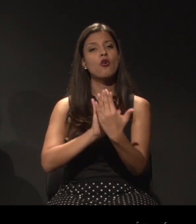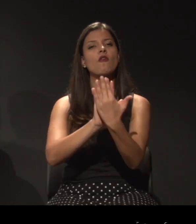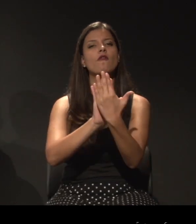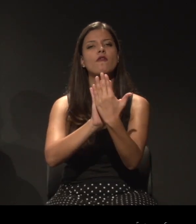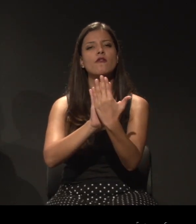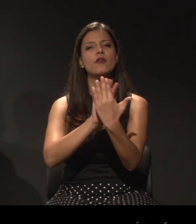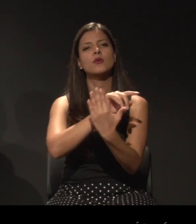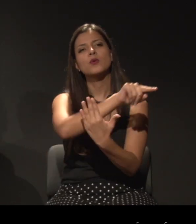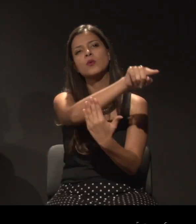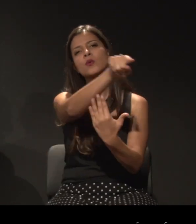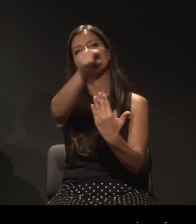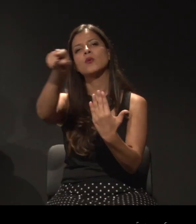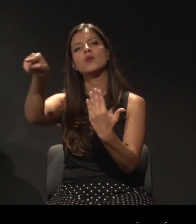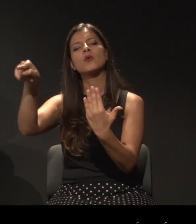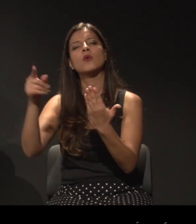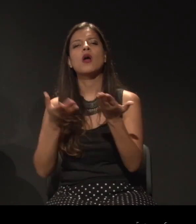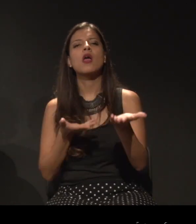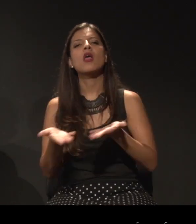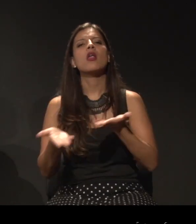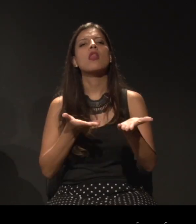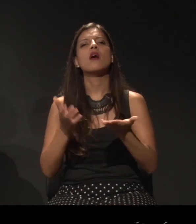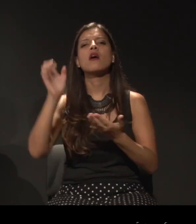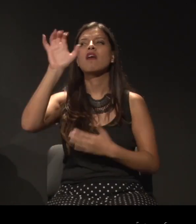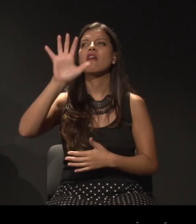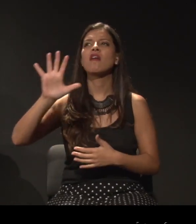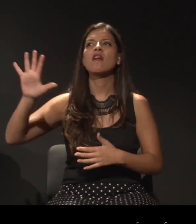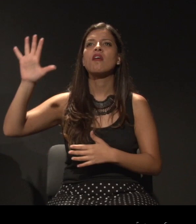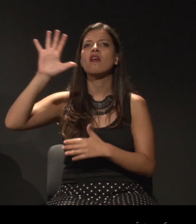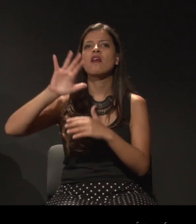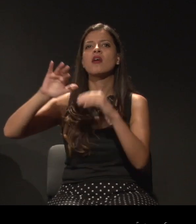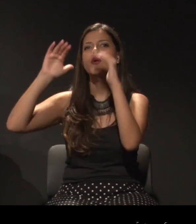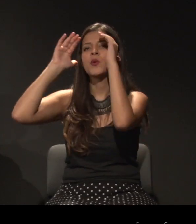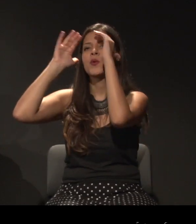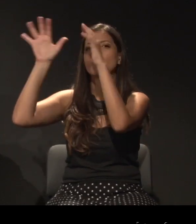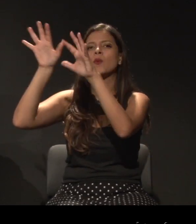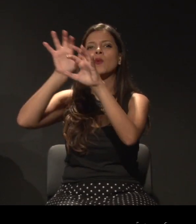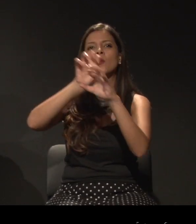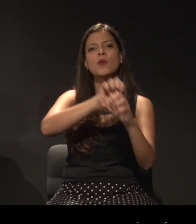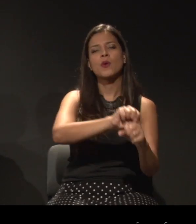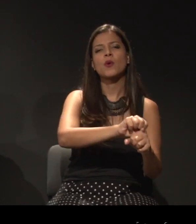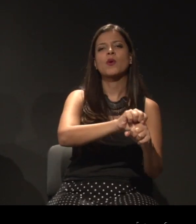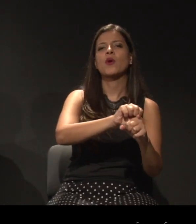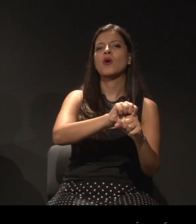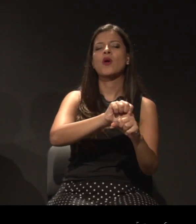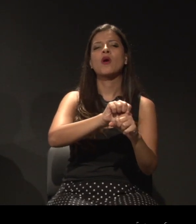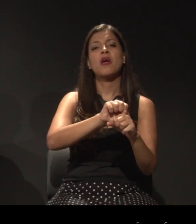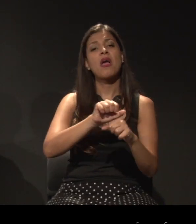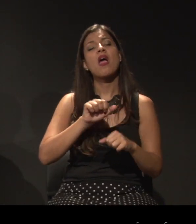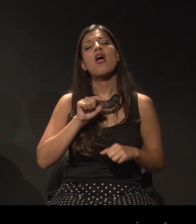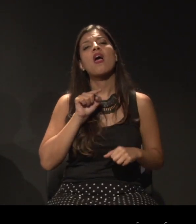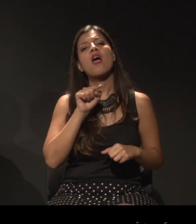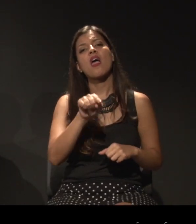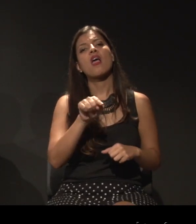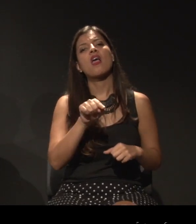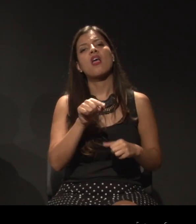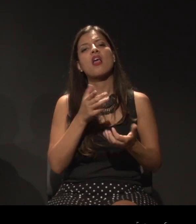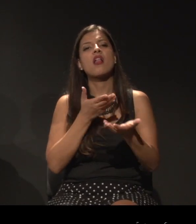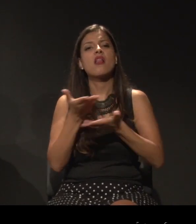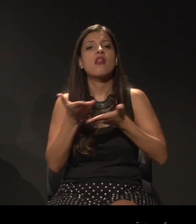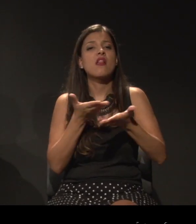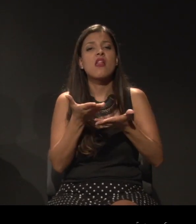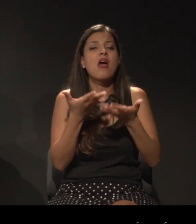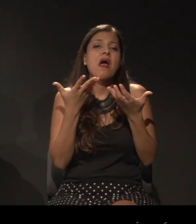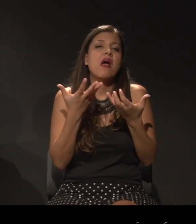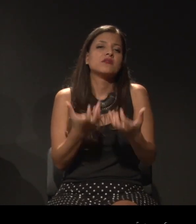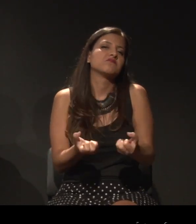toda uma relação europeizada, toda uma relação que foi aquela que aceitou